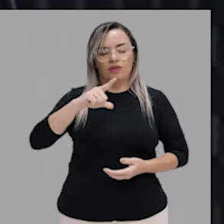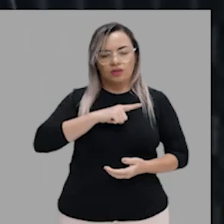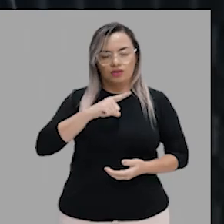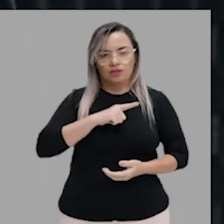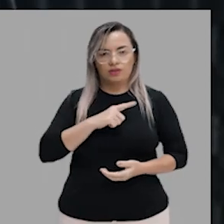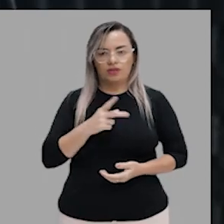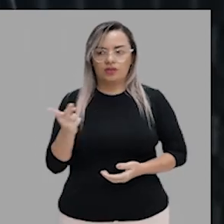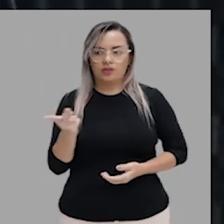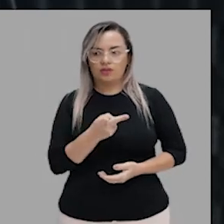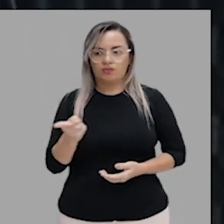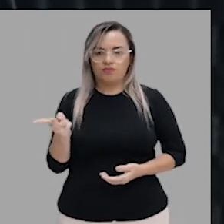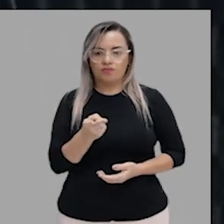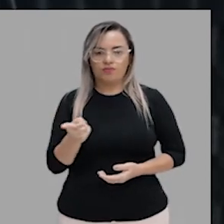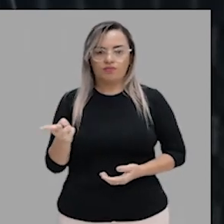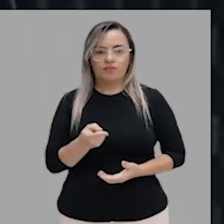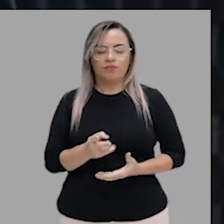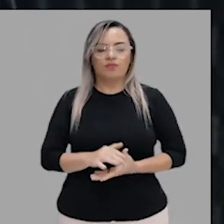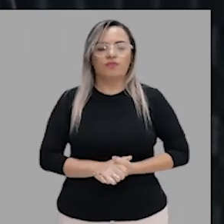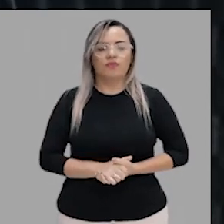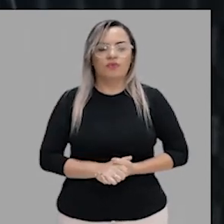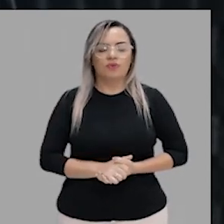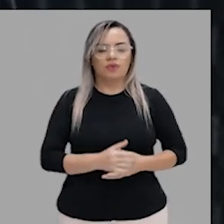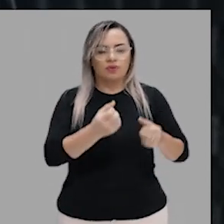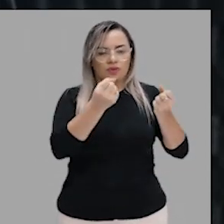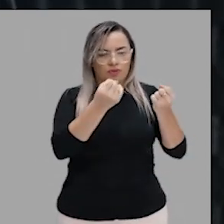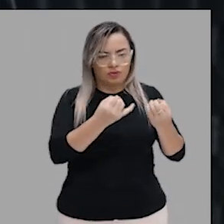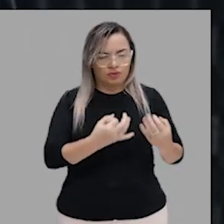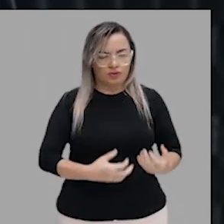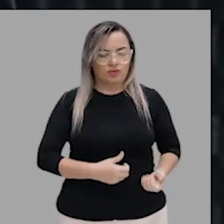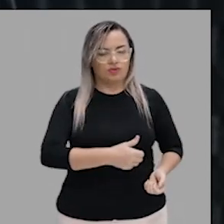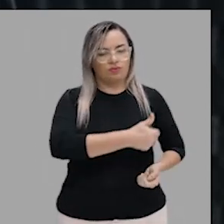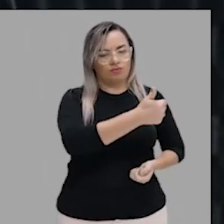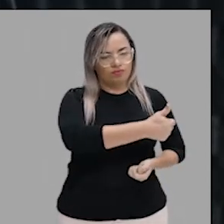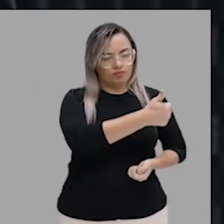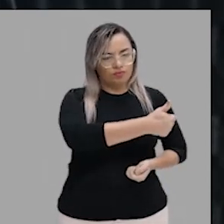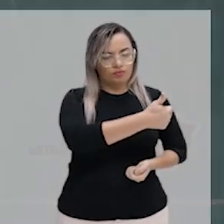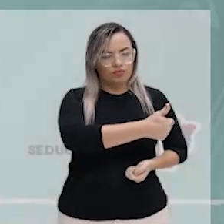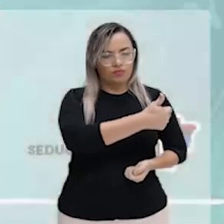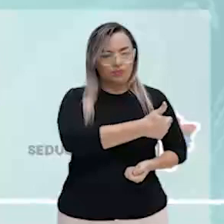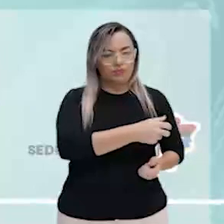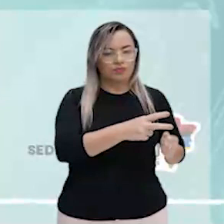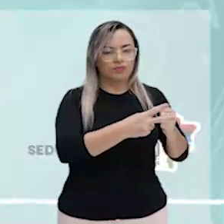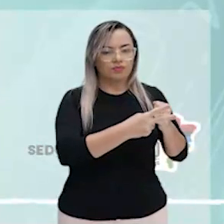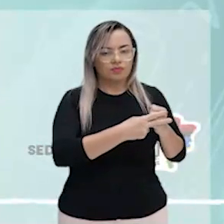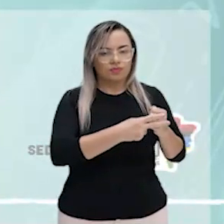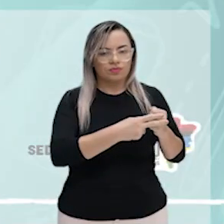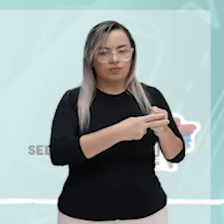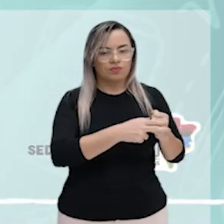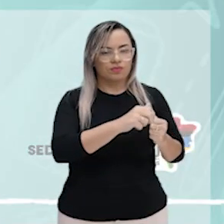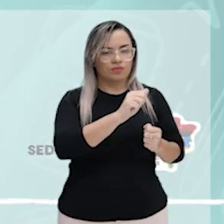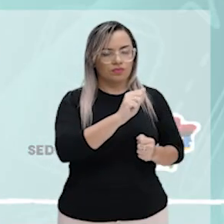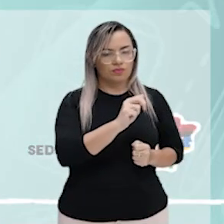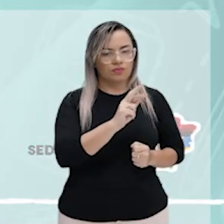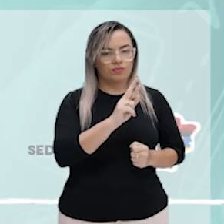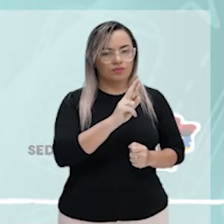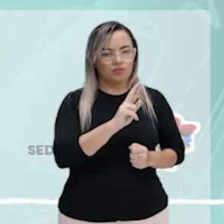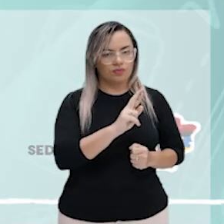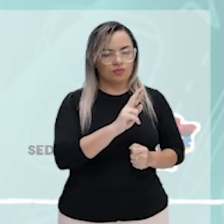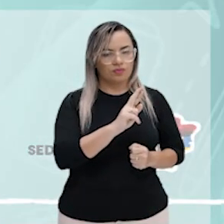Vamos comentar cada uma delas? Nesse primeiro caso aqui, o verbo agradar significa...